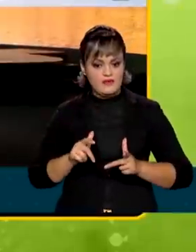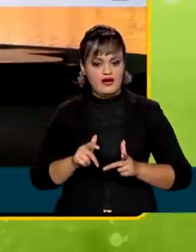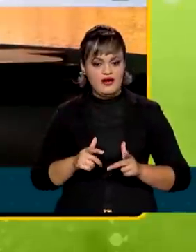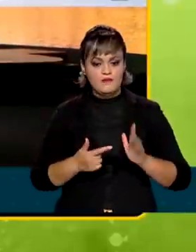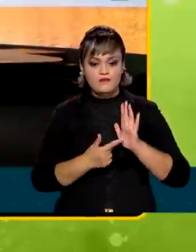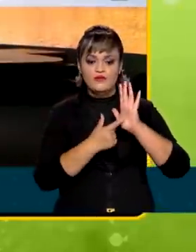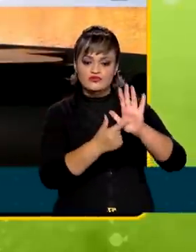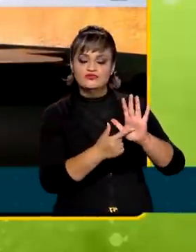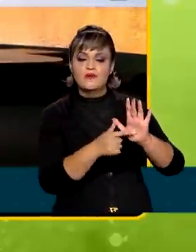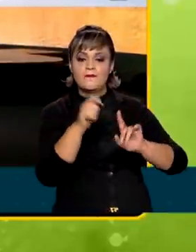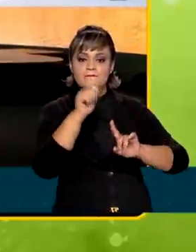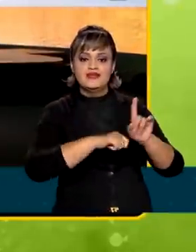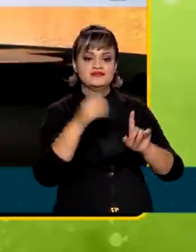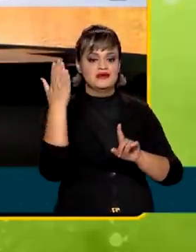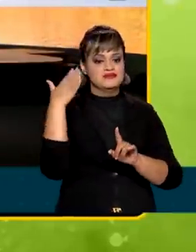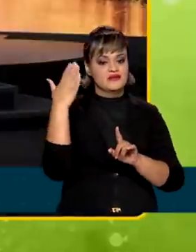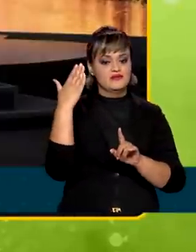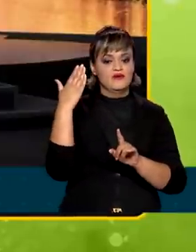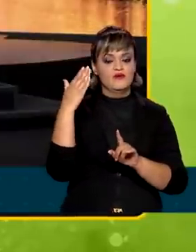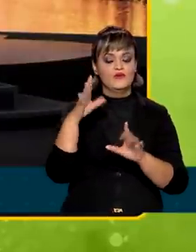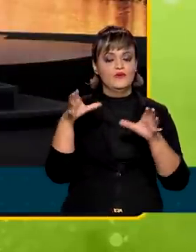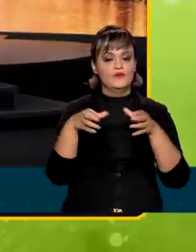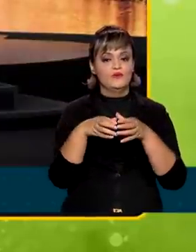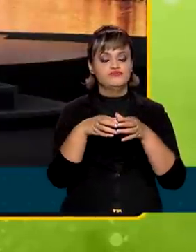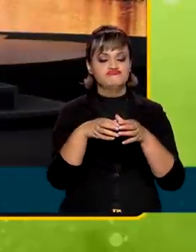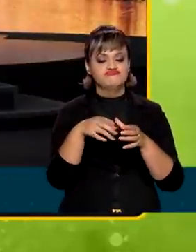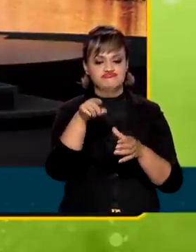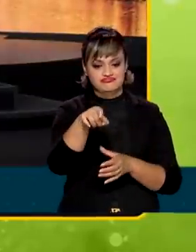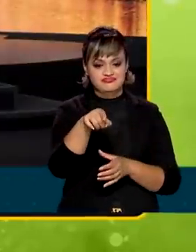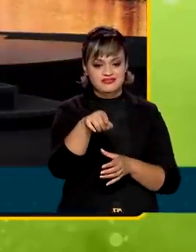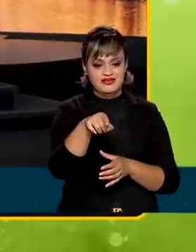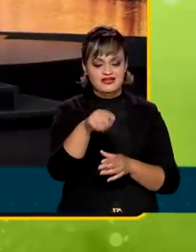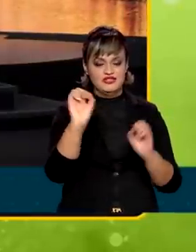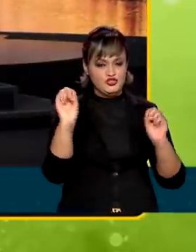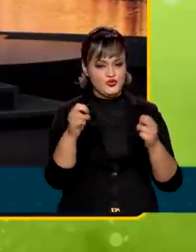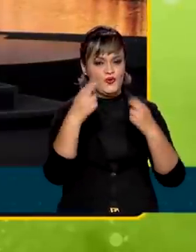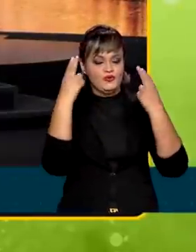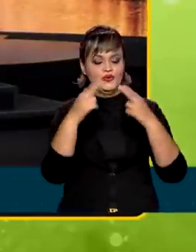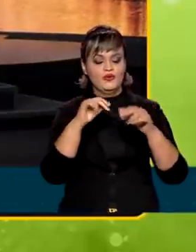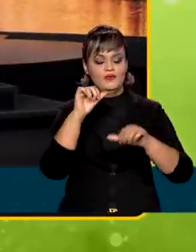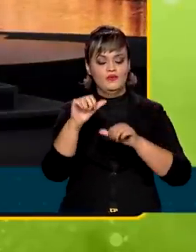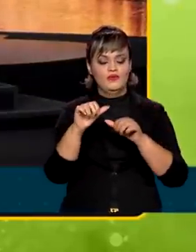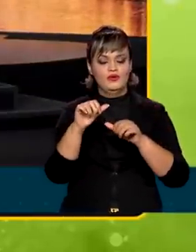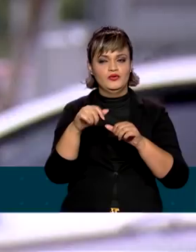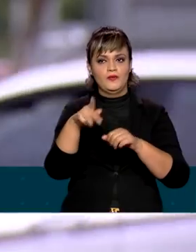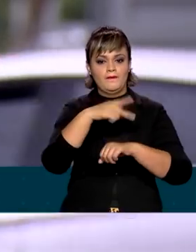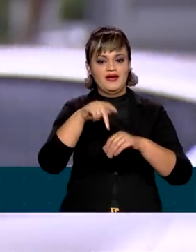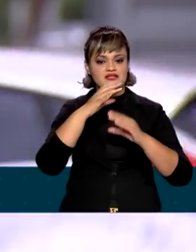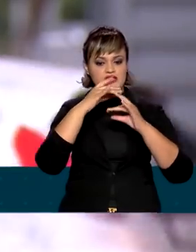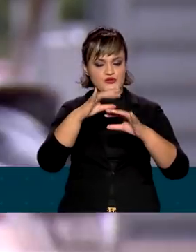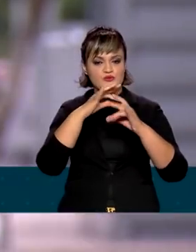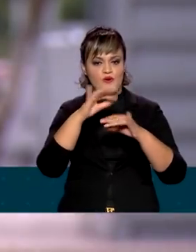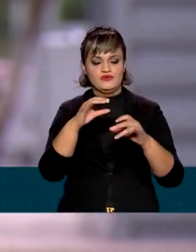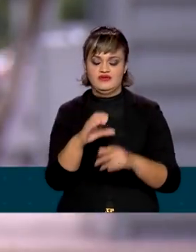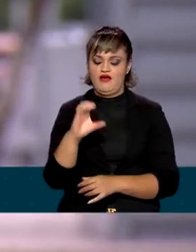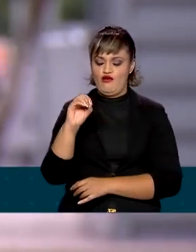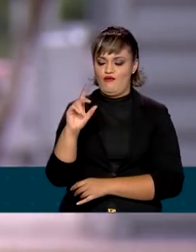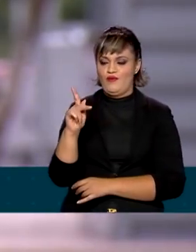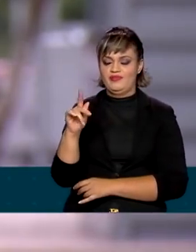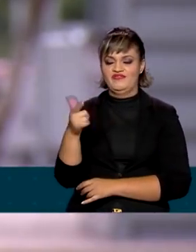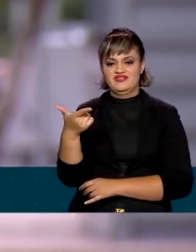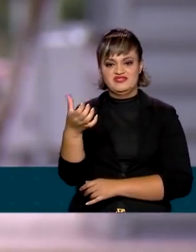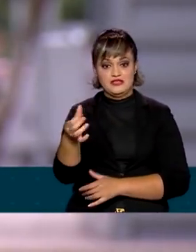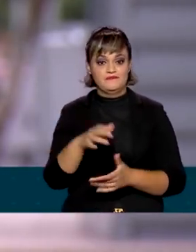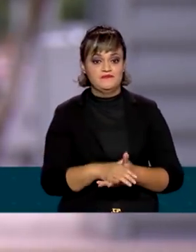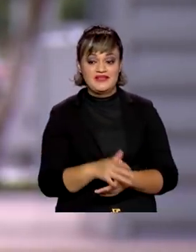apresentados no mês passado na Conferência das Nações Unidas sobre as Mudanças Climáticas em Glasgow, na Escócia. Na COP26, o Brasil